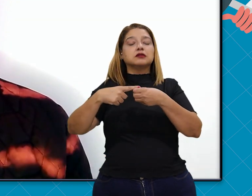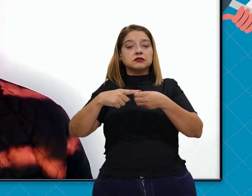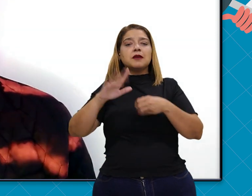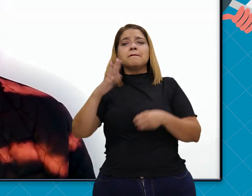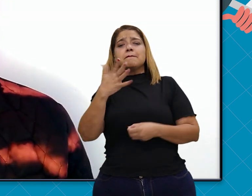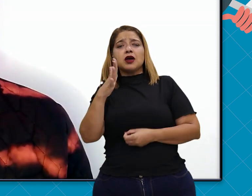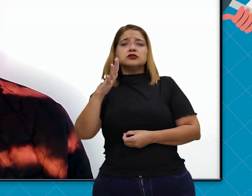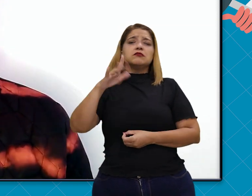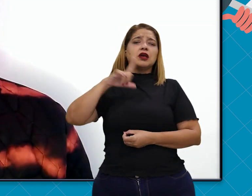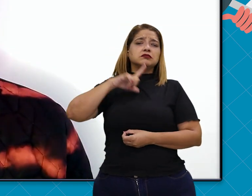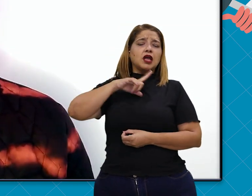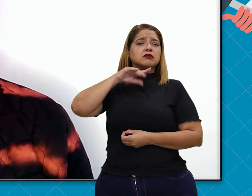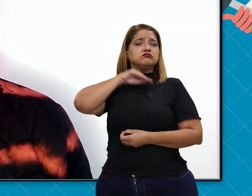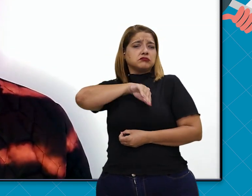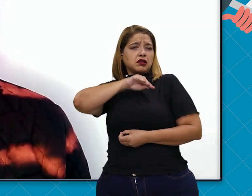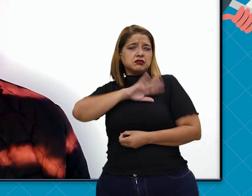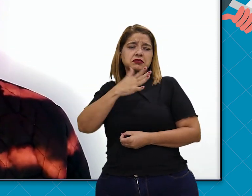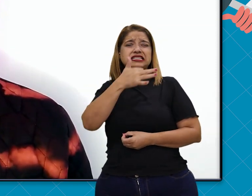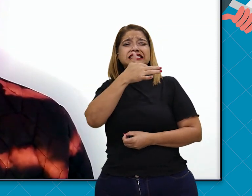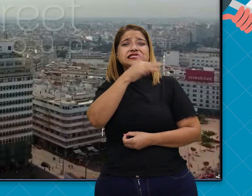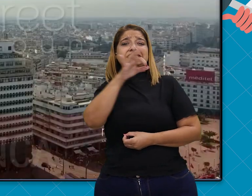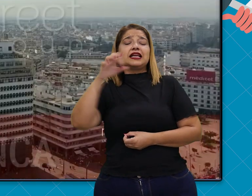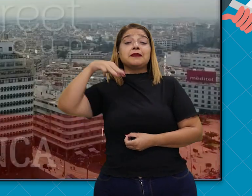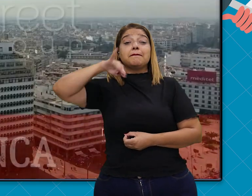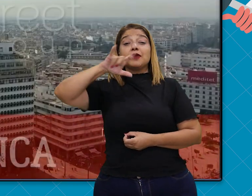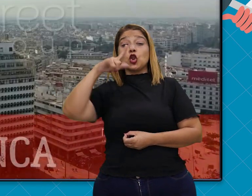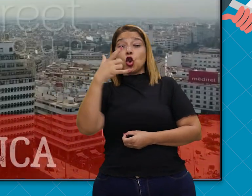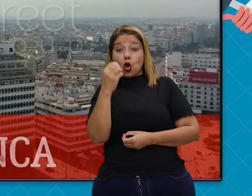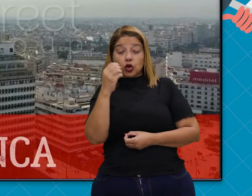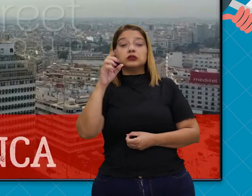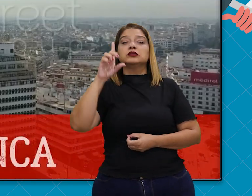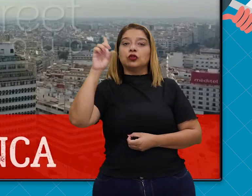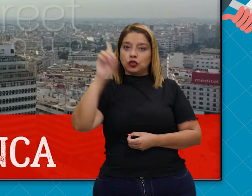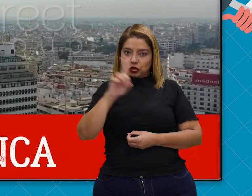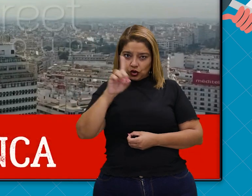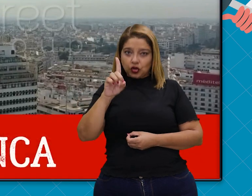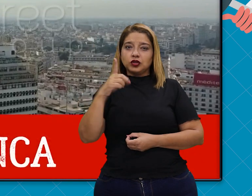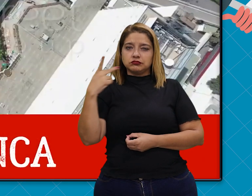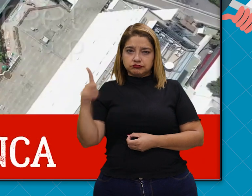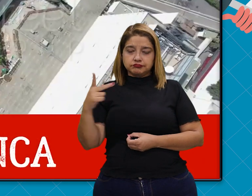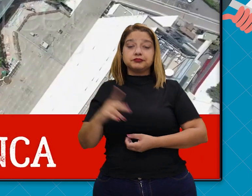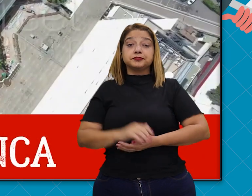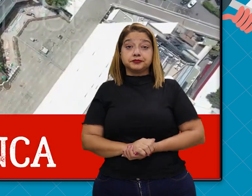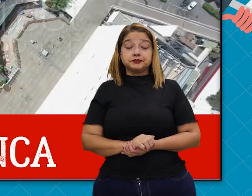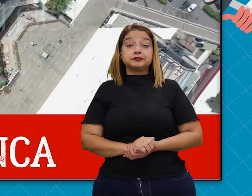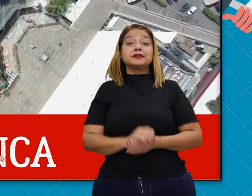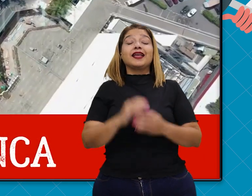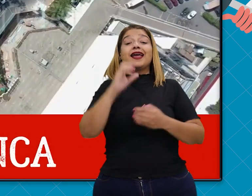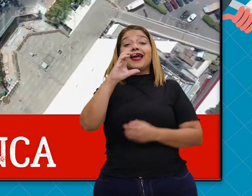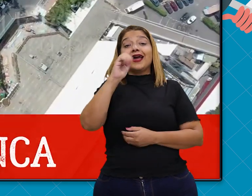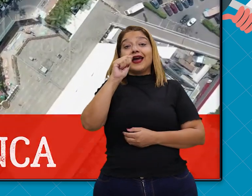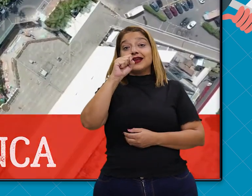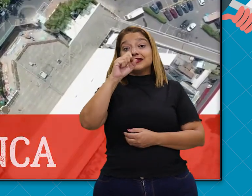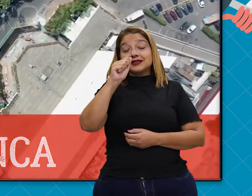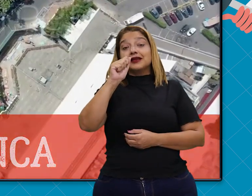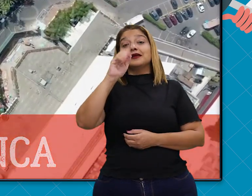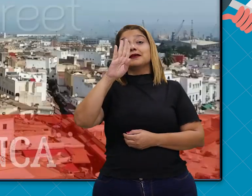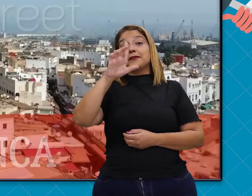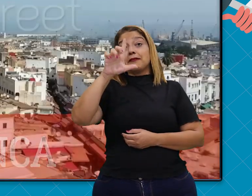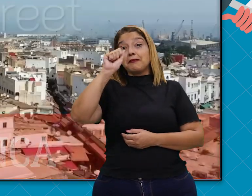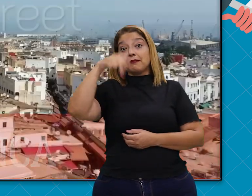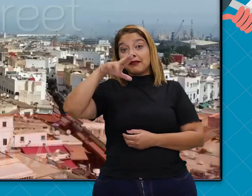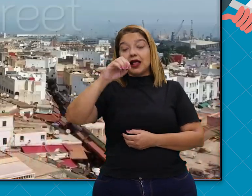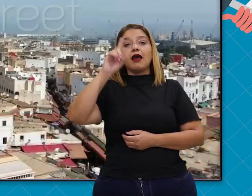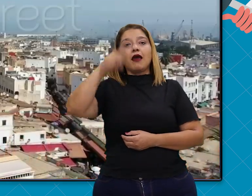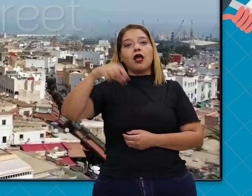mais de 100 milhões de dólares. Casablanca está em nono lugar. Esta cidade é a maior cidade do